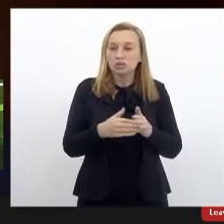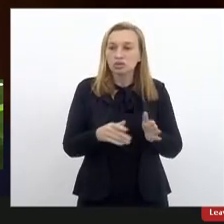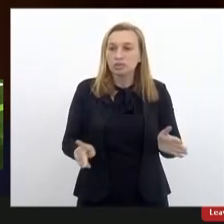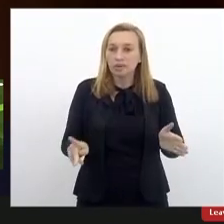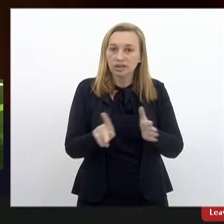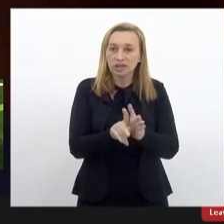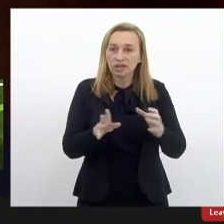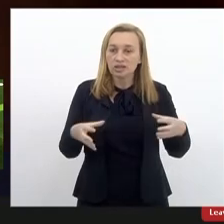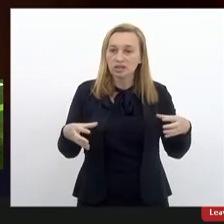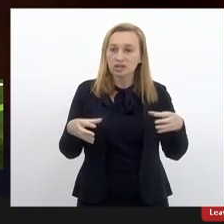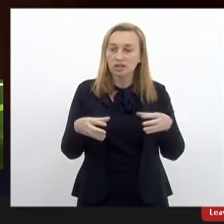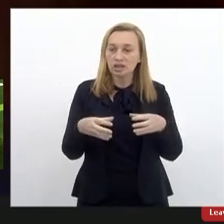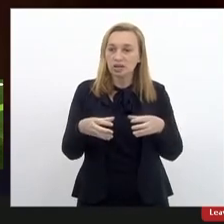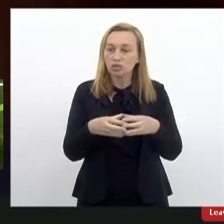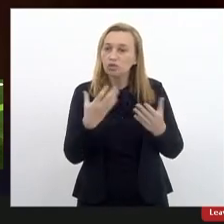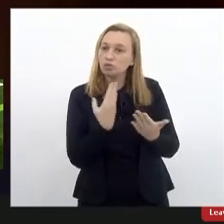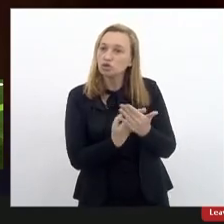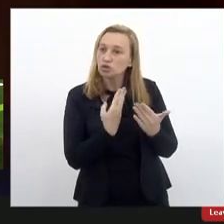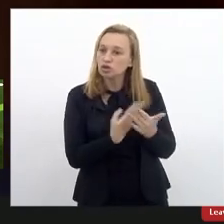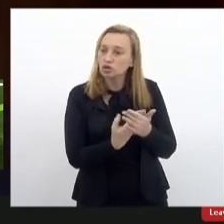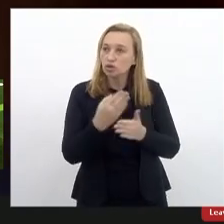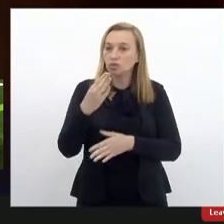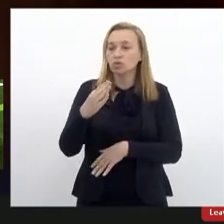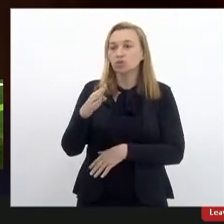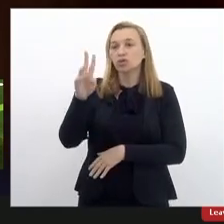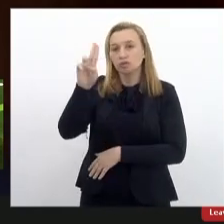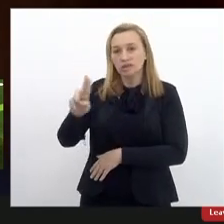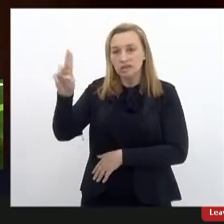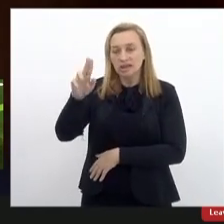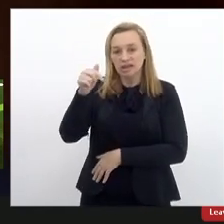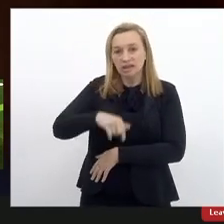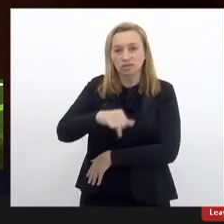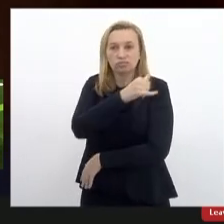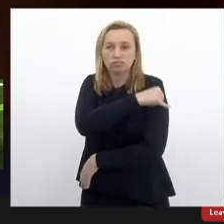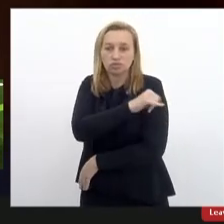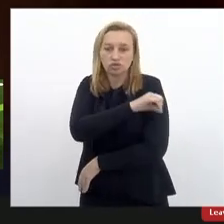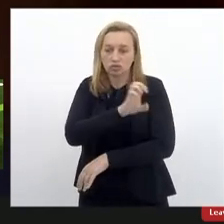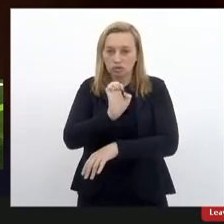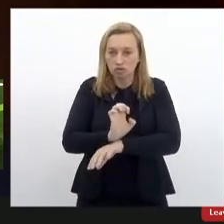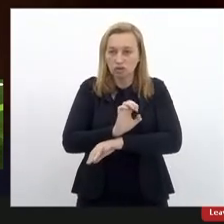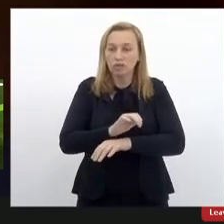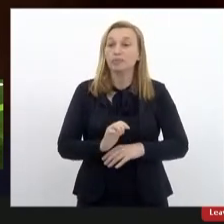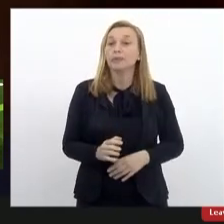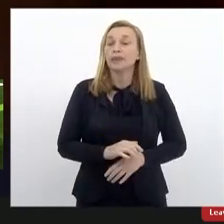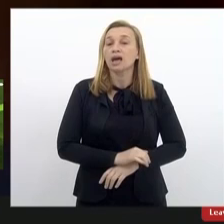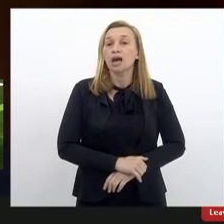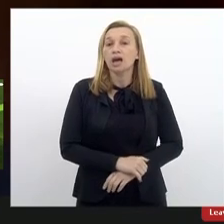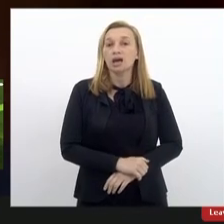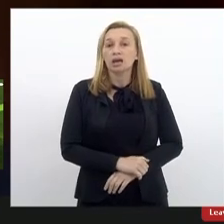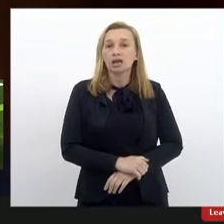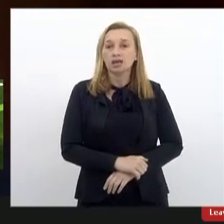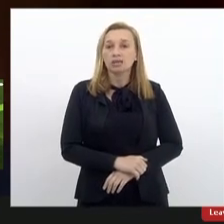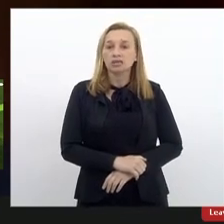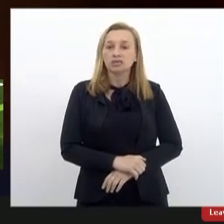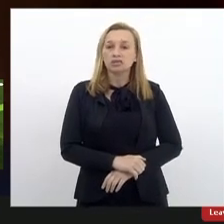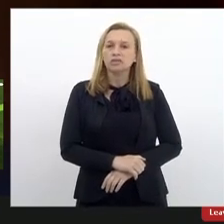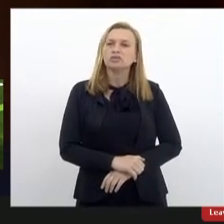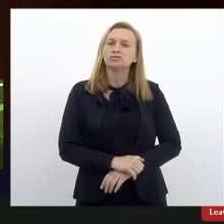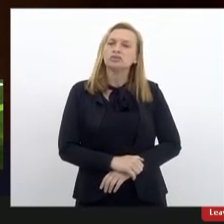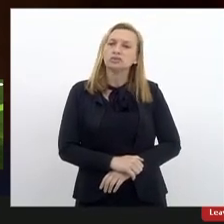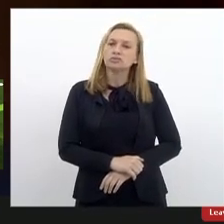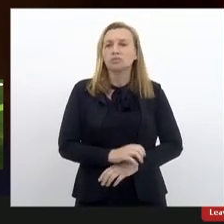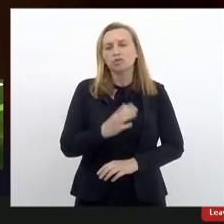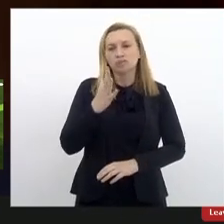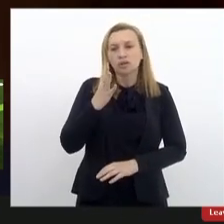estudantil, universitária, aqui do estado do Rio de Janeiro. Eu não sei se já é possível,